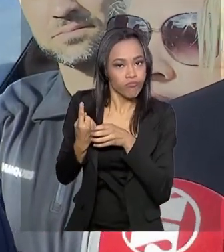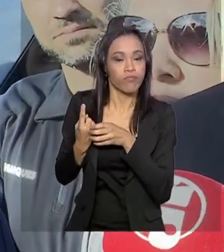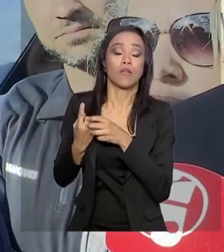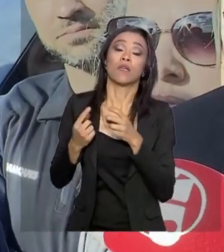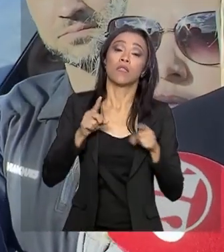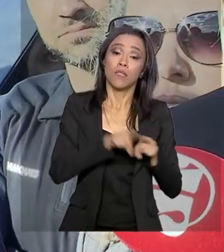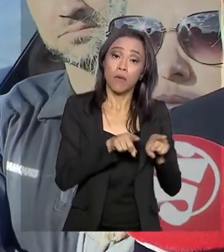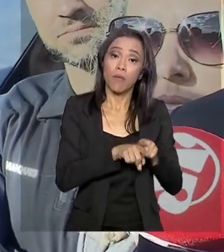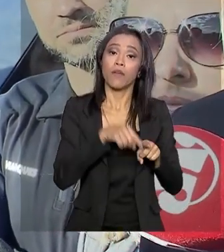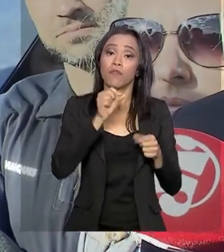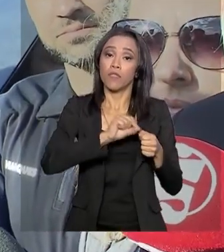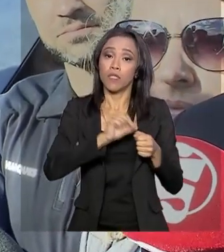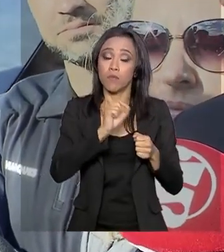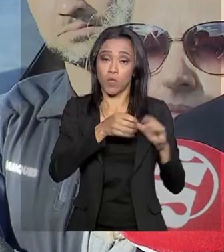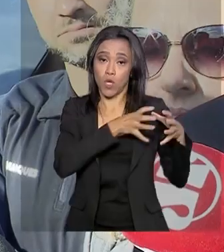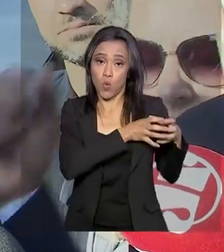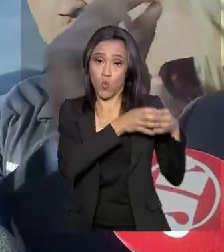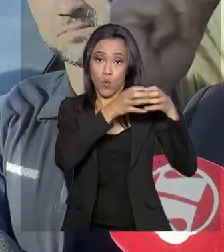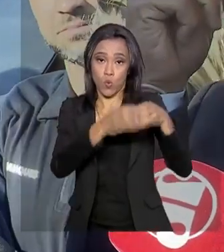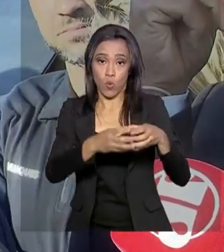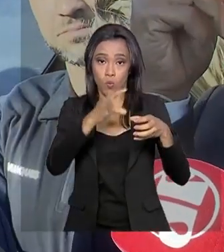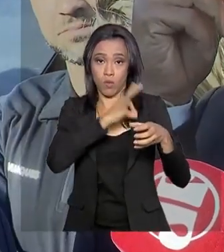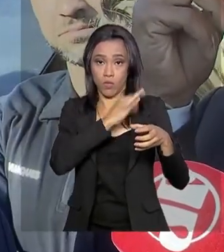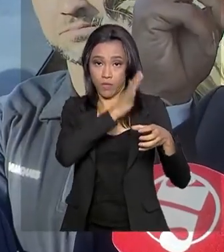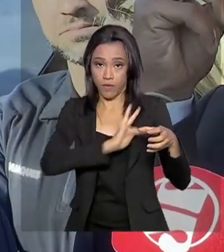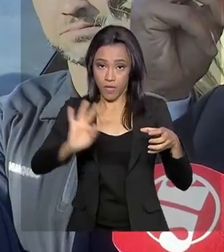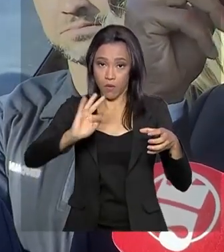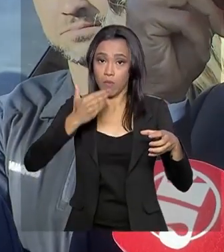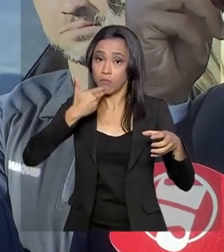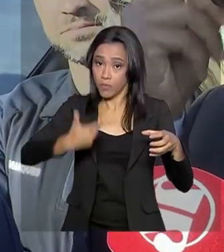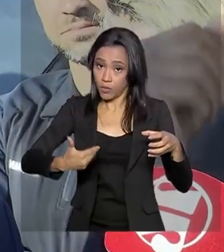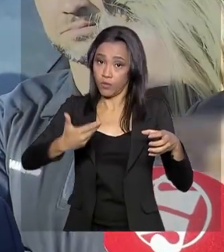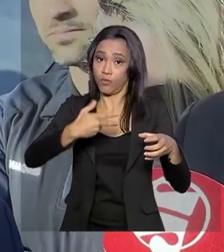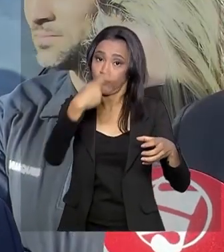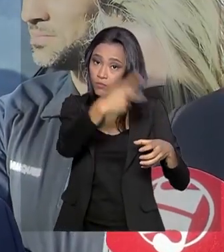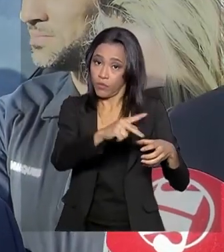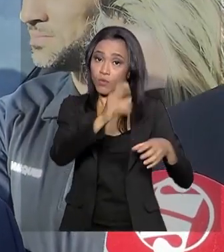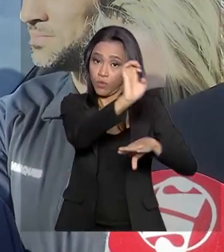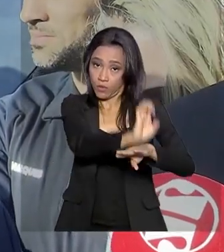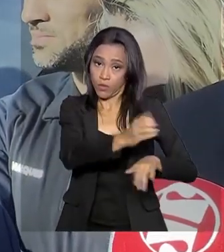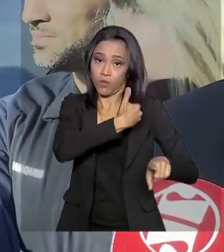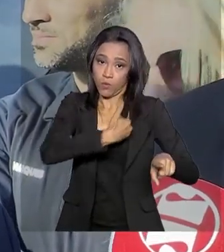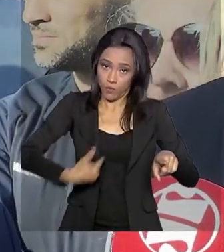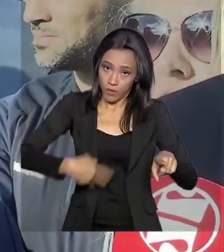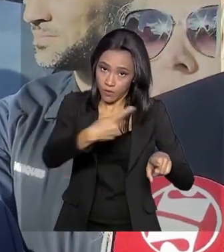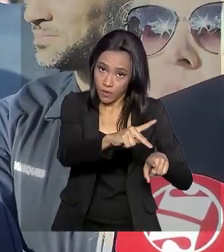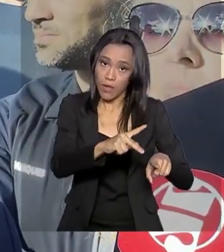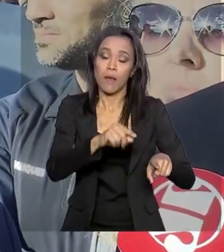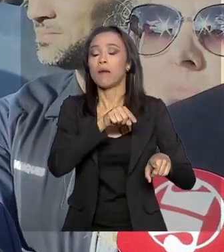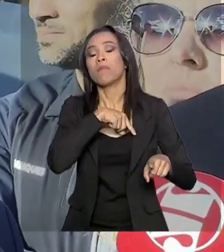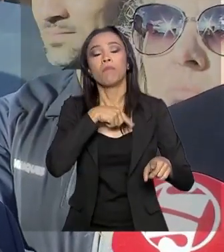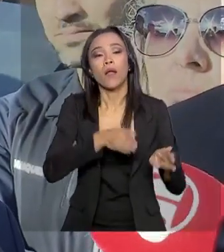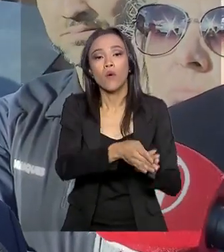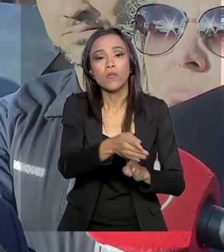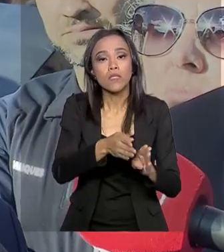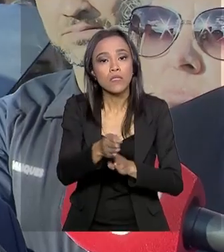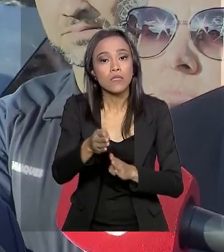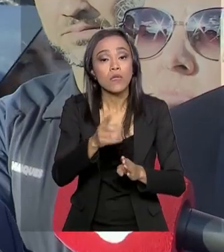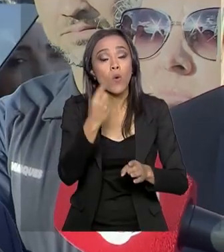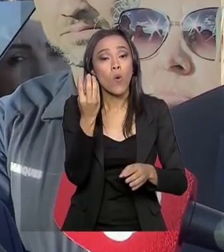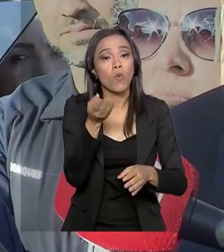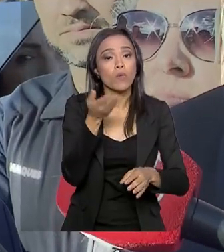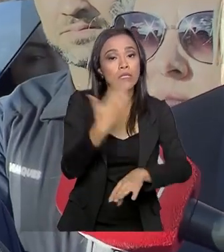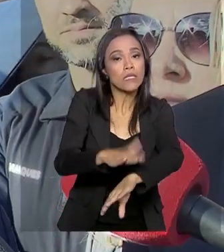uma força-tarefa de intervenção penitenciária a pedido do governo para auxiliar não só no trato desses presos, mas principalmente no